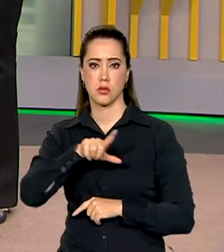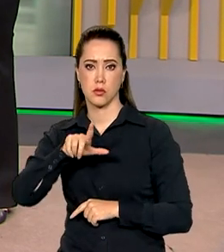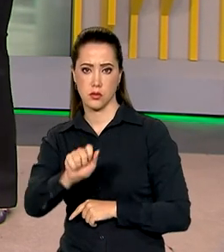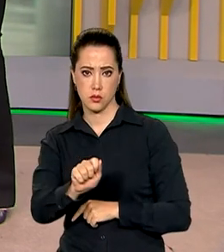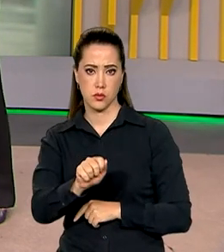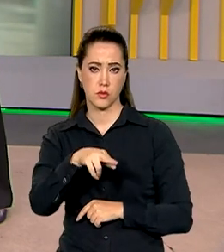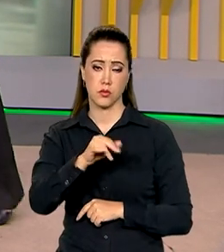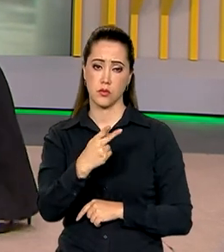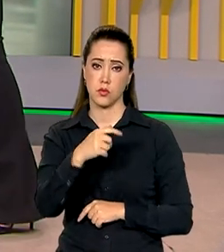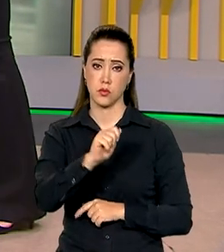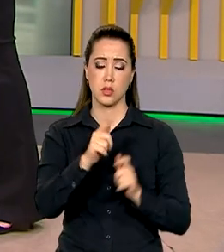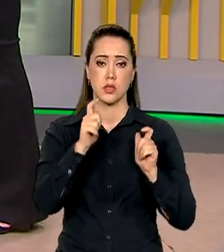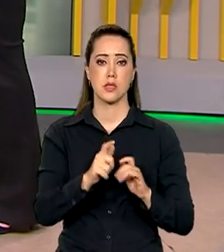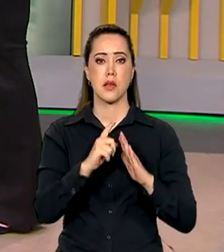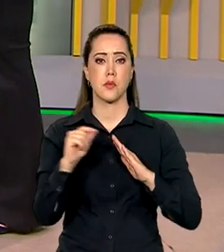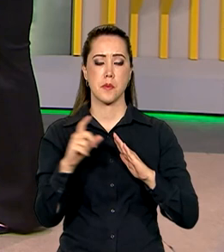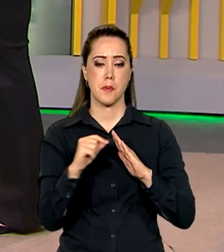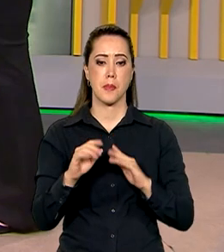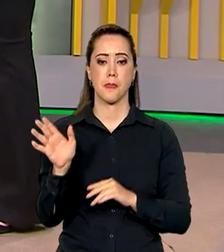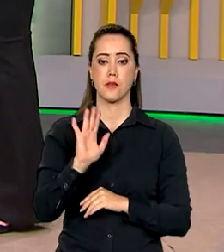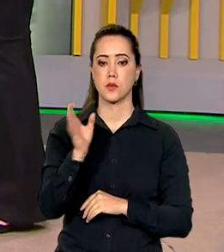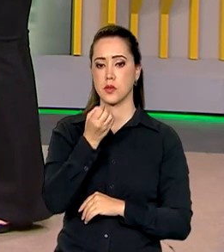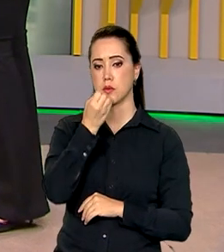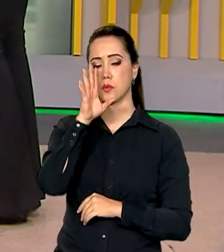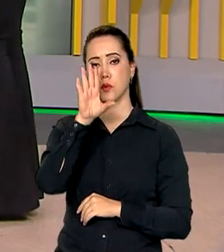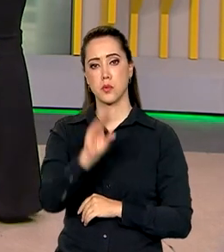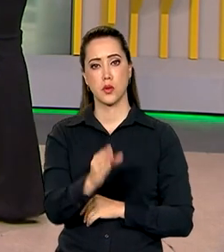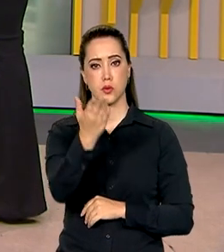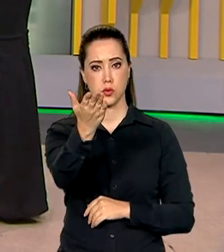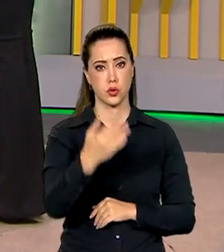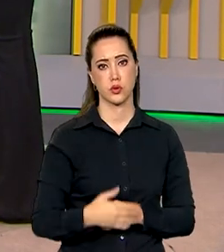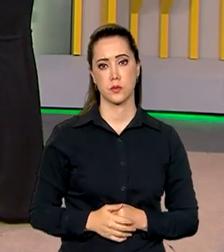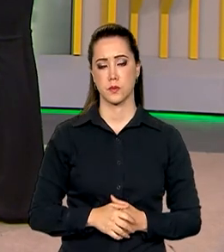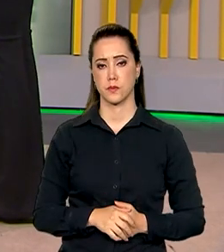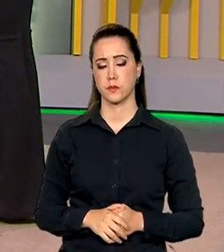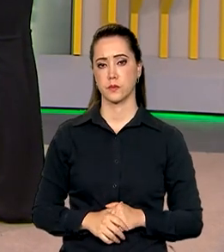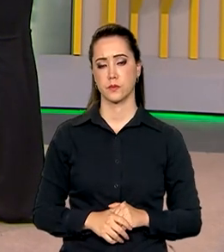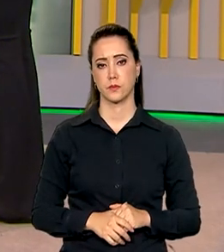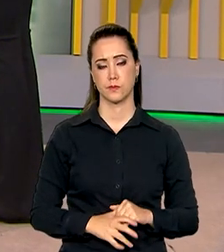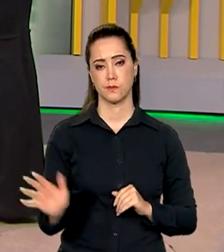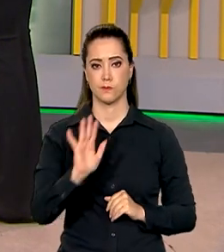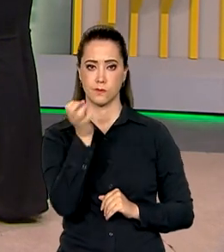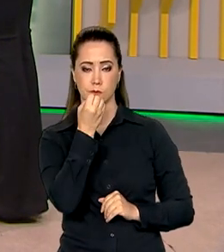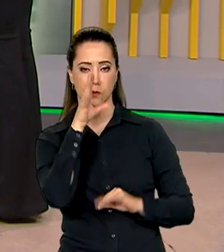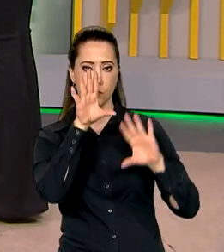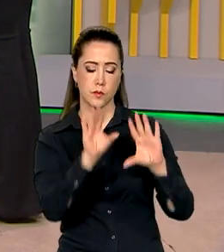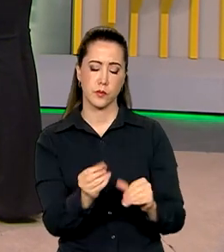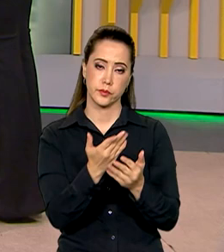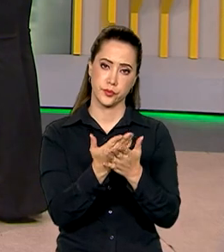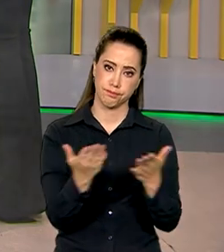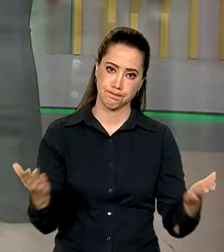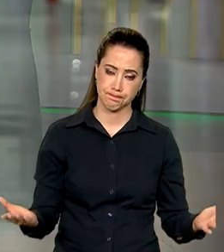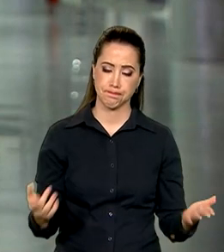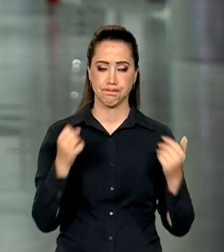Gabriela Noronha, direto do Palácio do Planalto. Olá, Gabi, boa noite. Boa noite, Carol, Roberto, uma boa noite